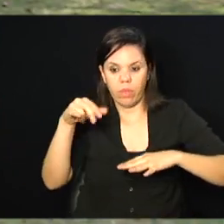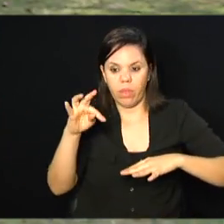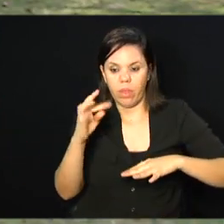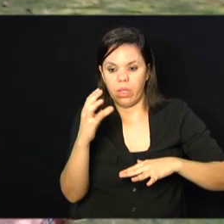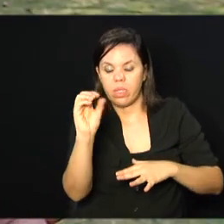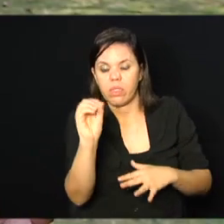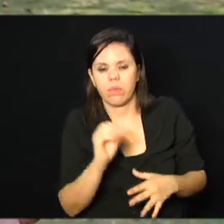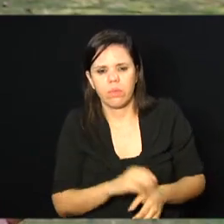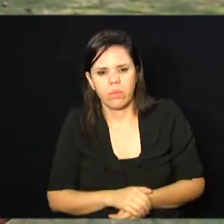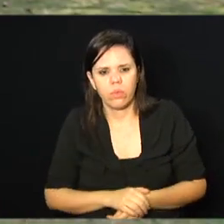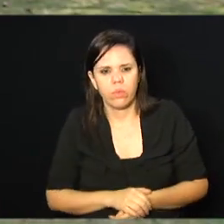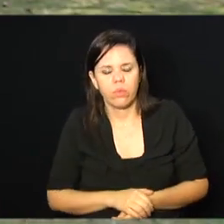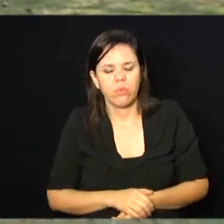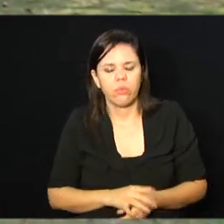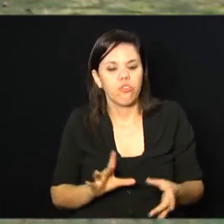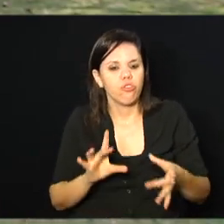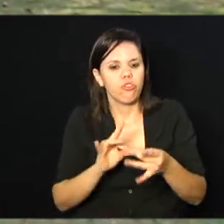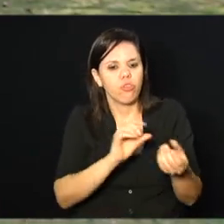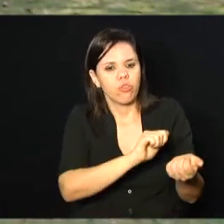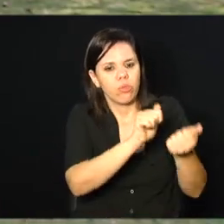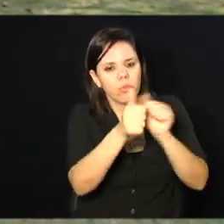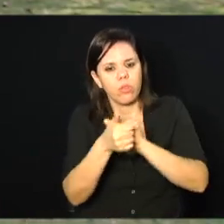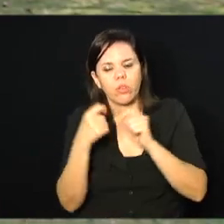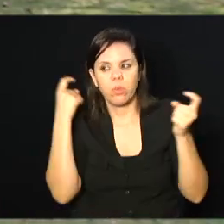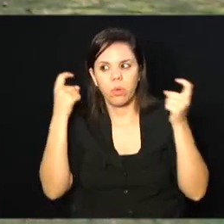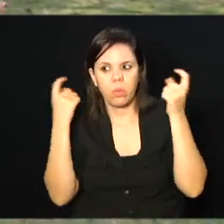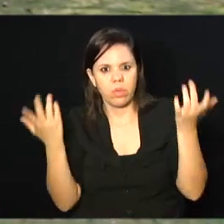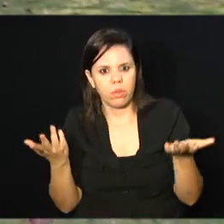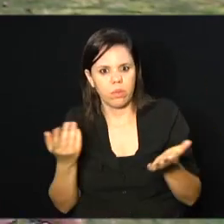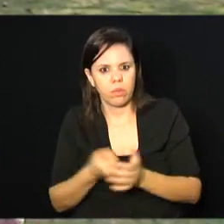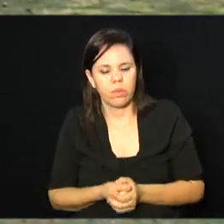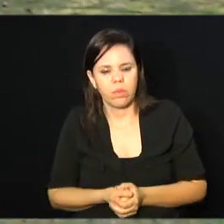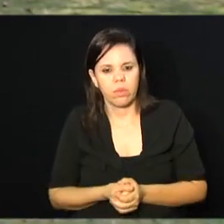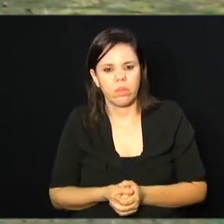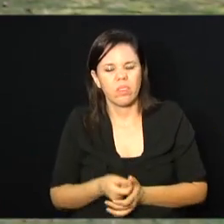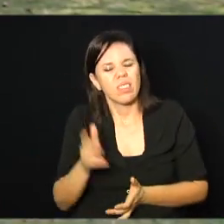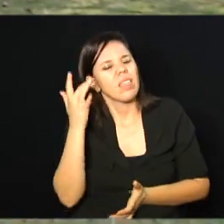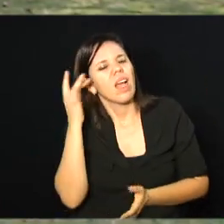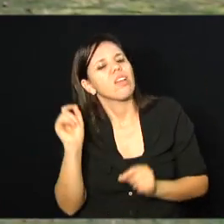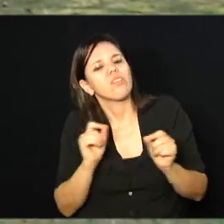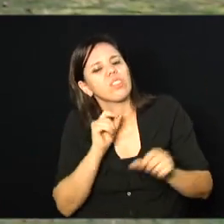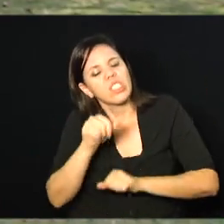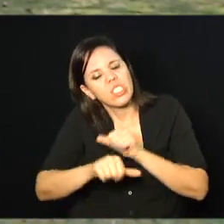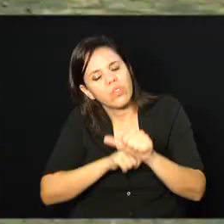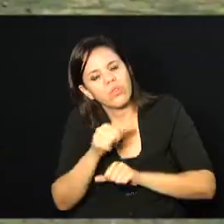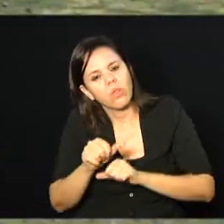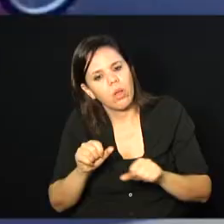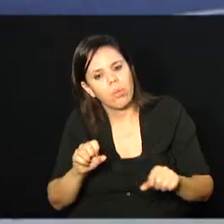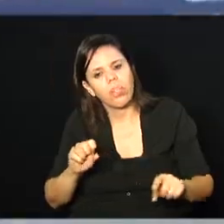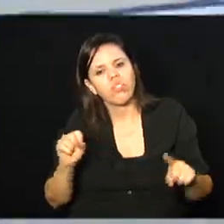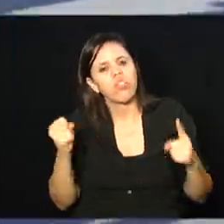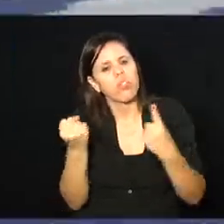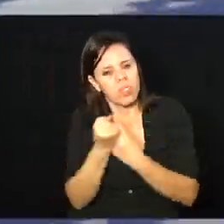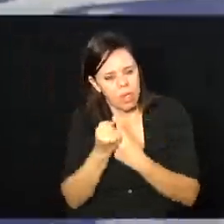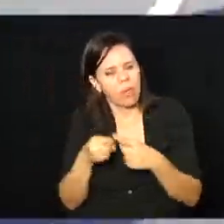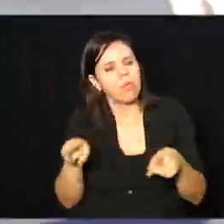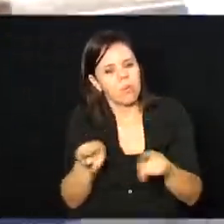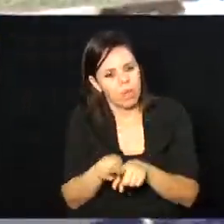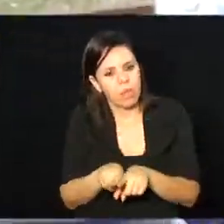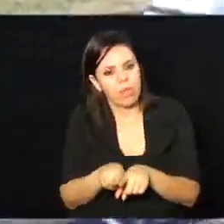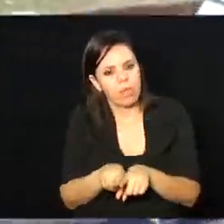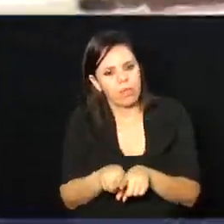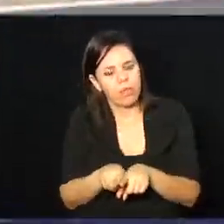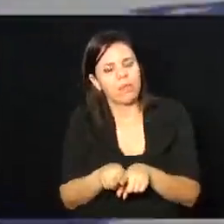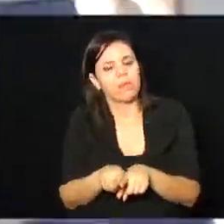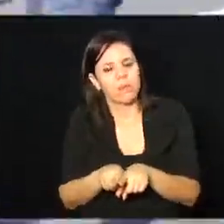e essas preocupações, vocês acham que causa certa transformação social também? É, o grande exemplo foi a